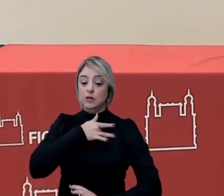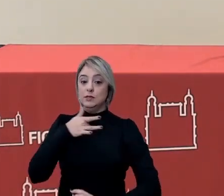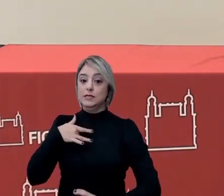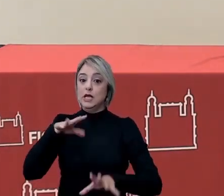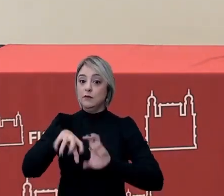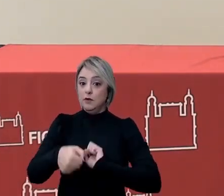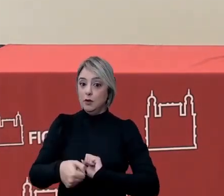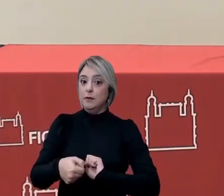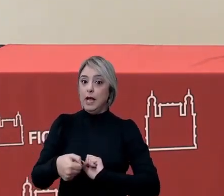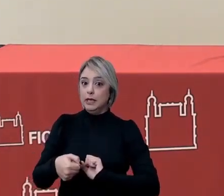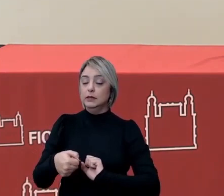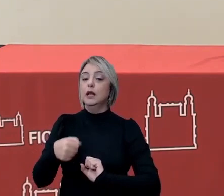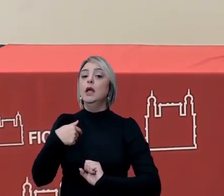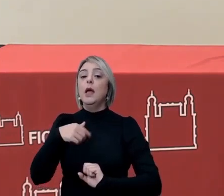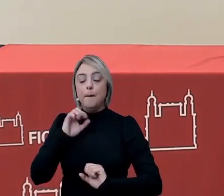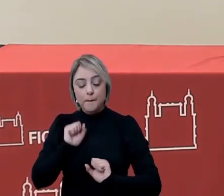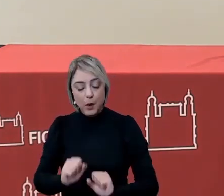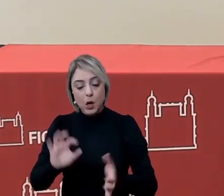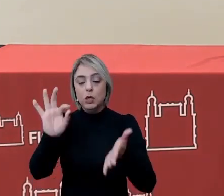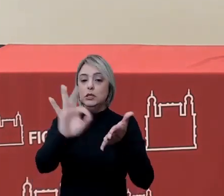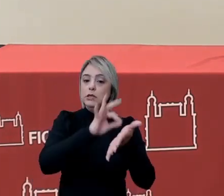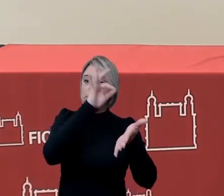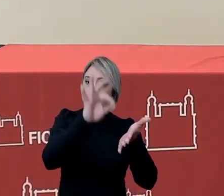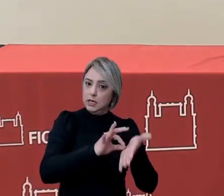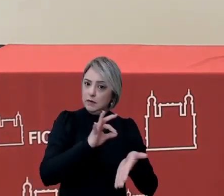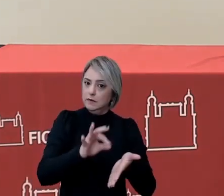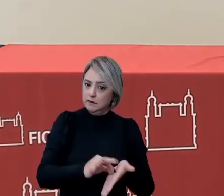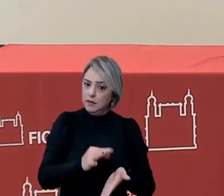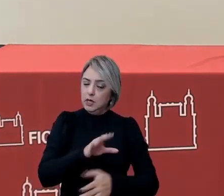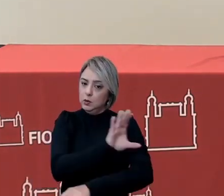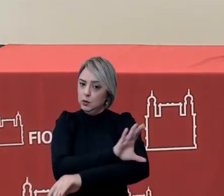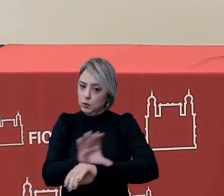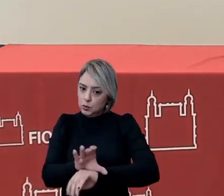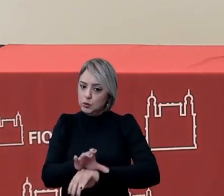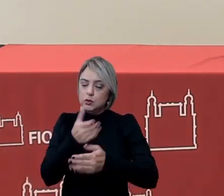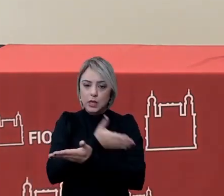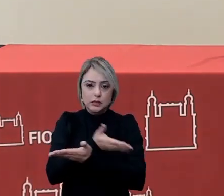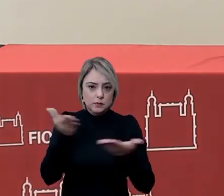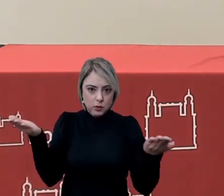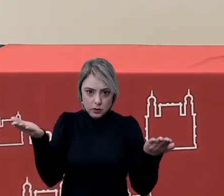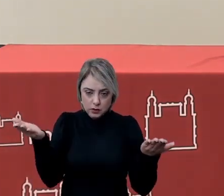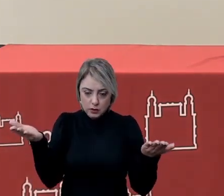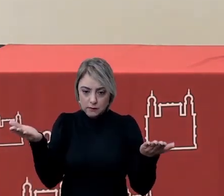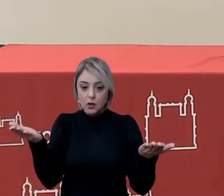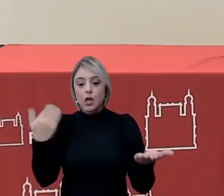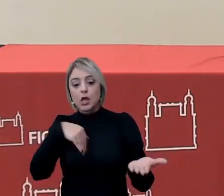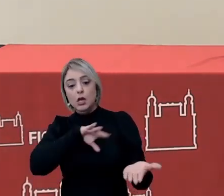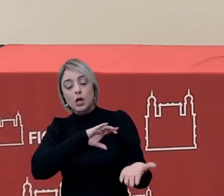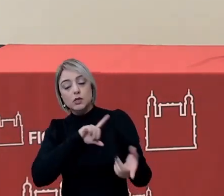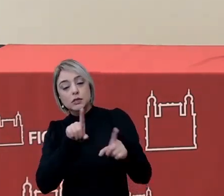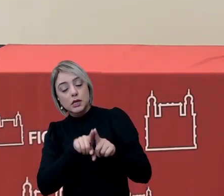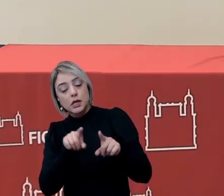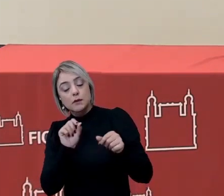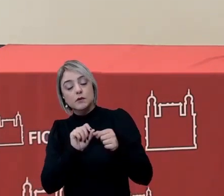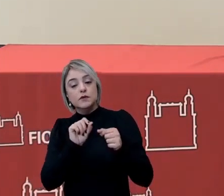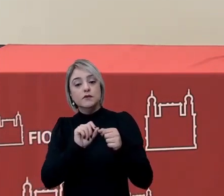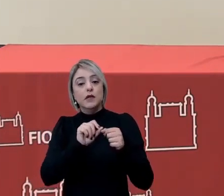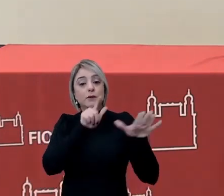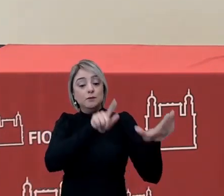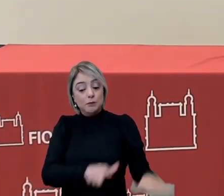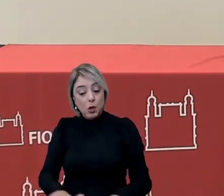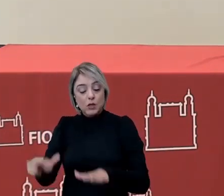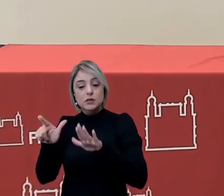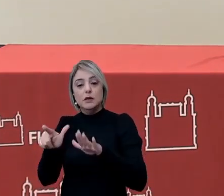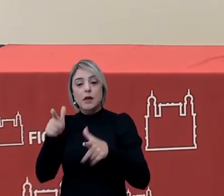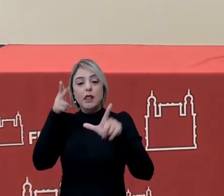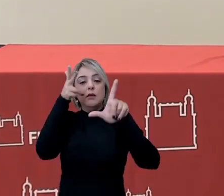saúde de áreas afins podem se inscrever no curso ele está disponível e nós temos feito por semana